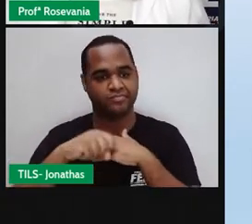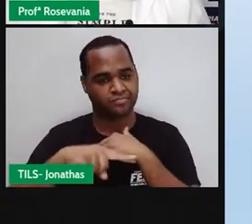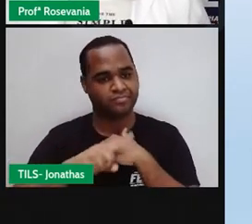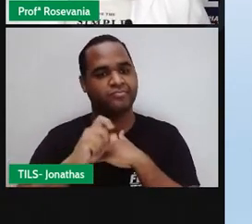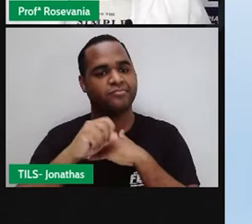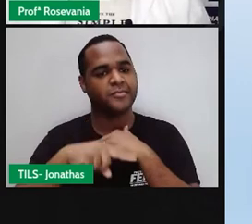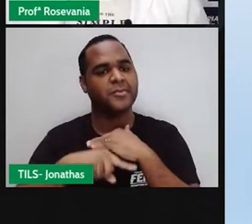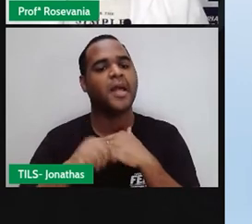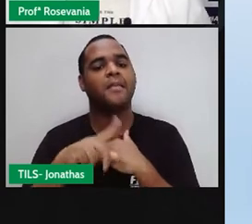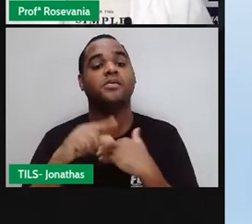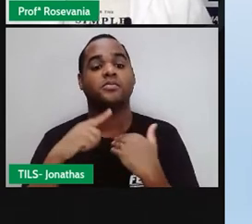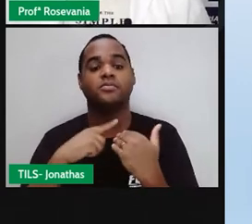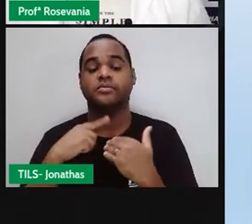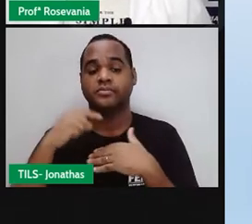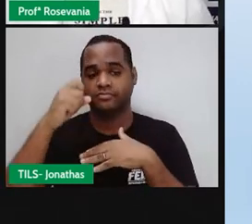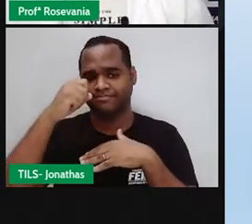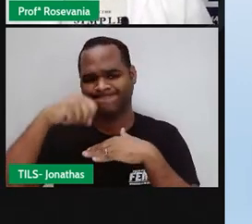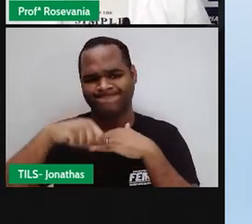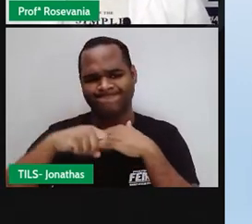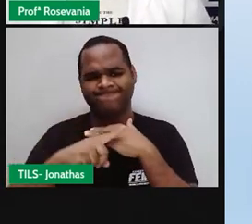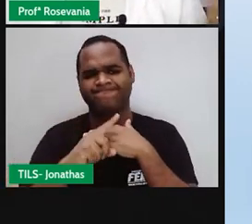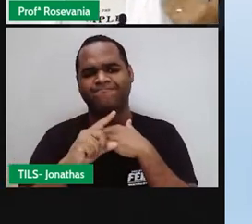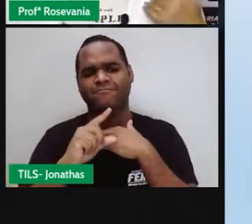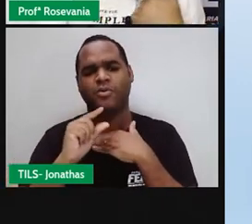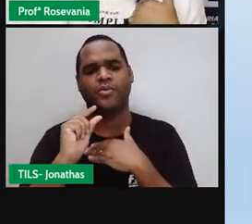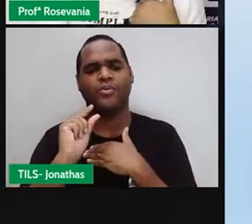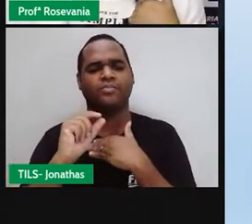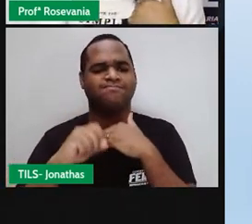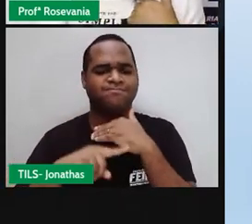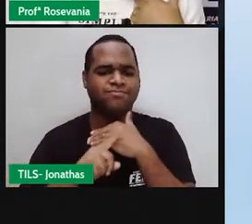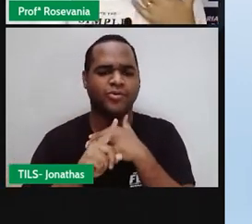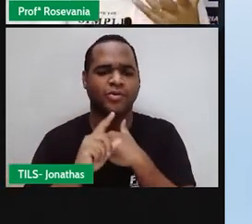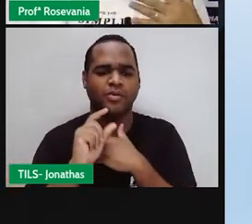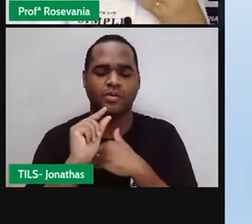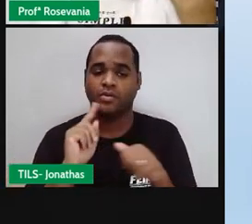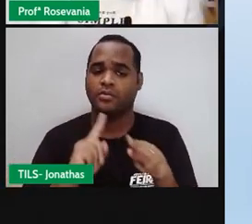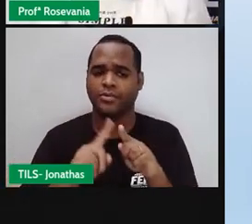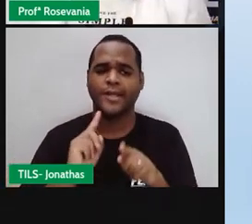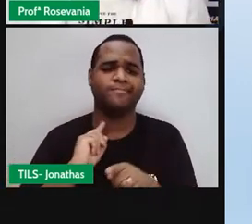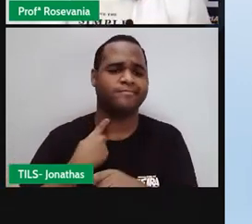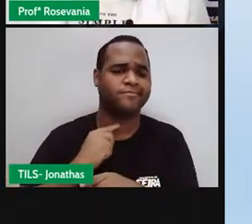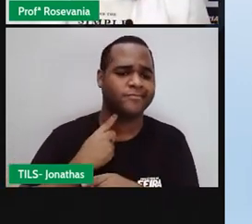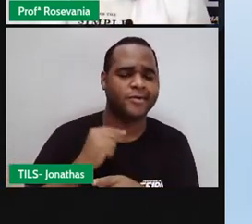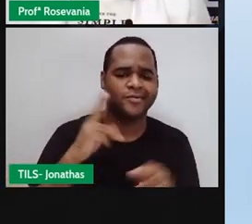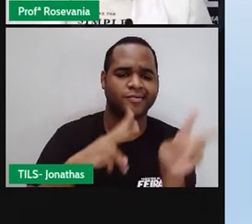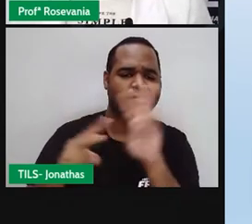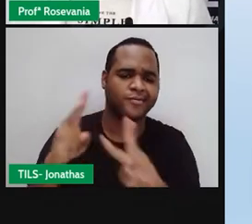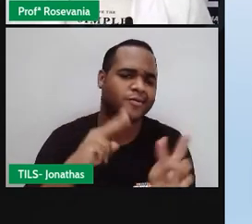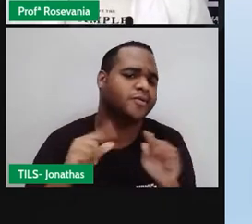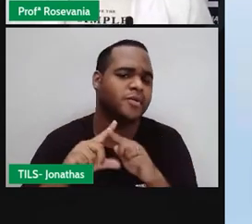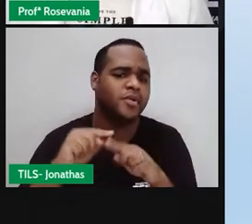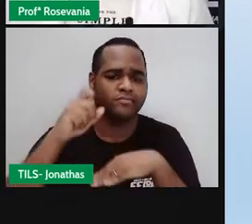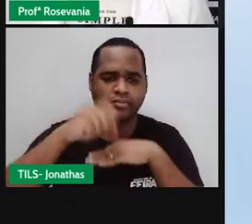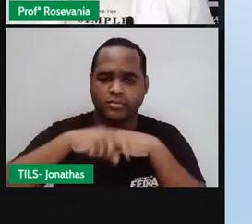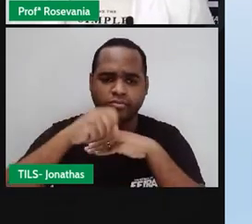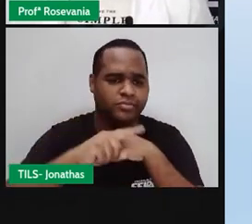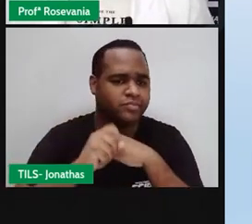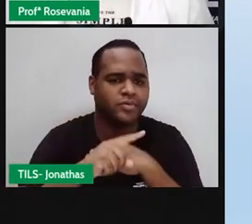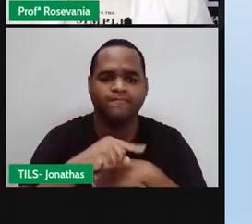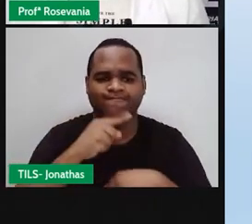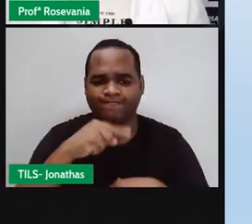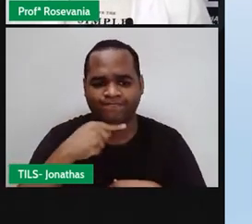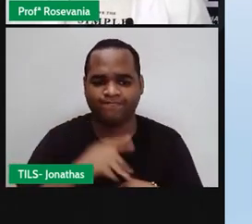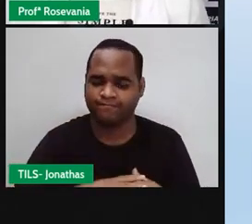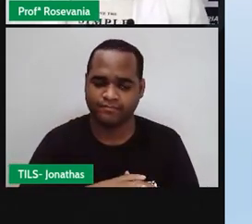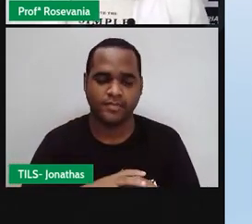capacidade de saída, ela se torna um pouco comprometida, porque a gente produz muito mais gás do que a capacidade de filtrar. Então, uma pequena